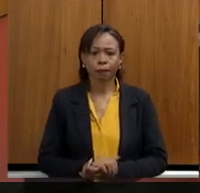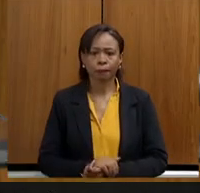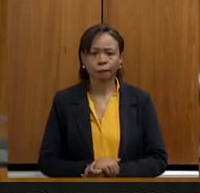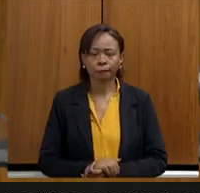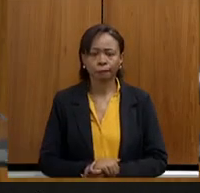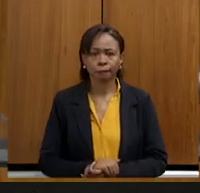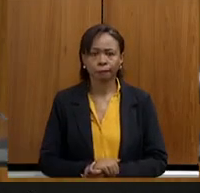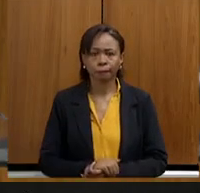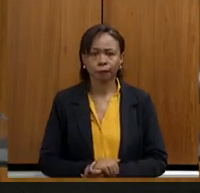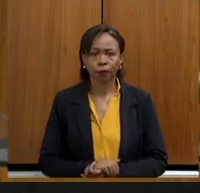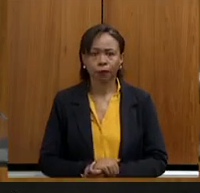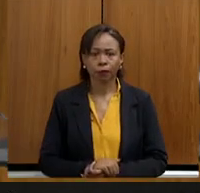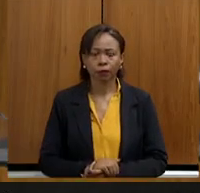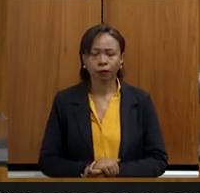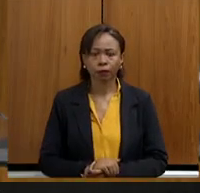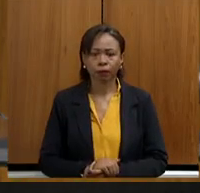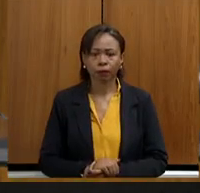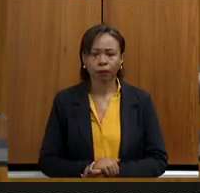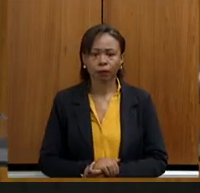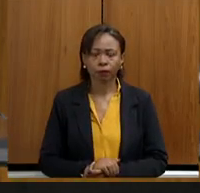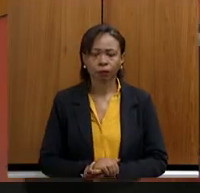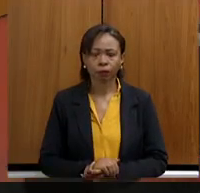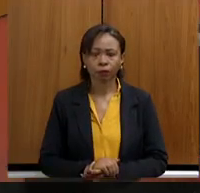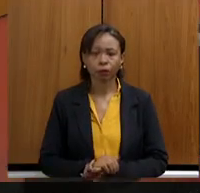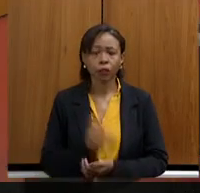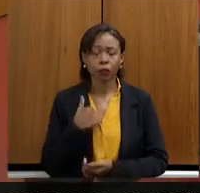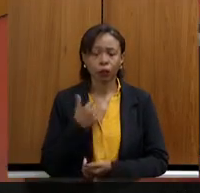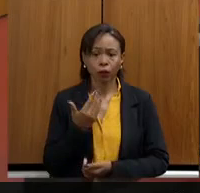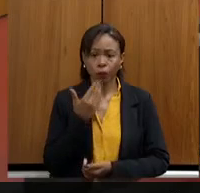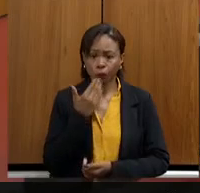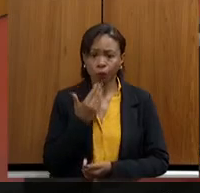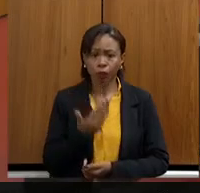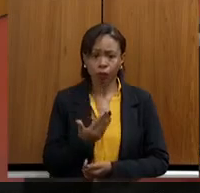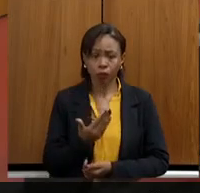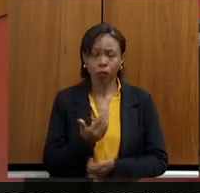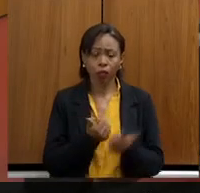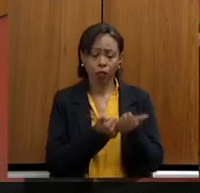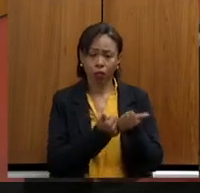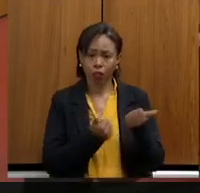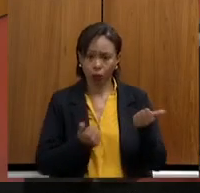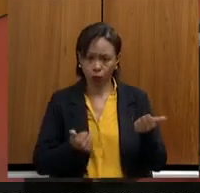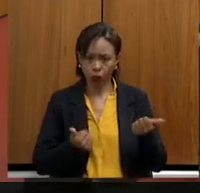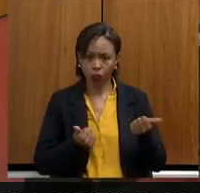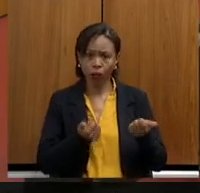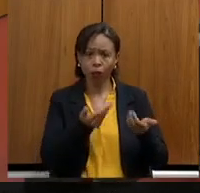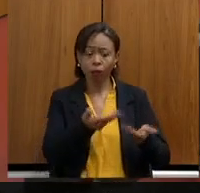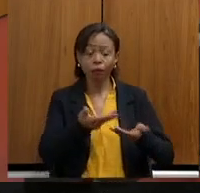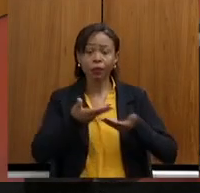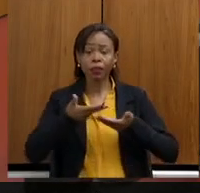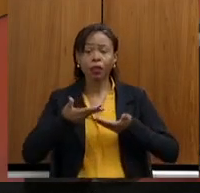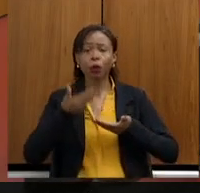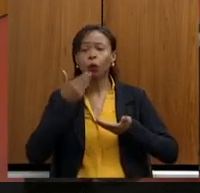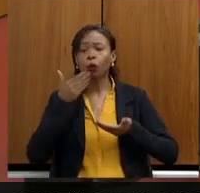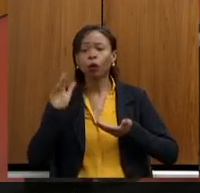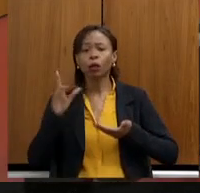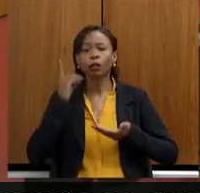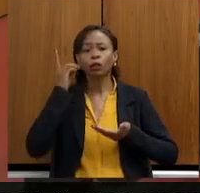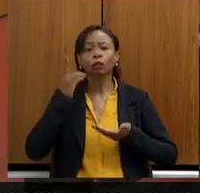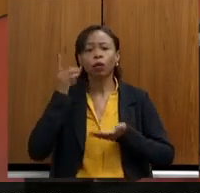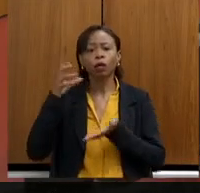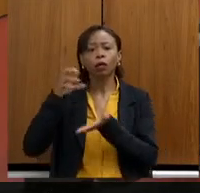colegas parlamentares, eu peço aqui a assessoria da comissão para trazer para mim quais são os parlamentares que estão inscritos